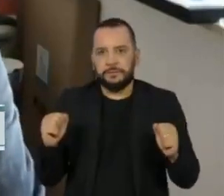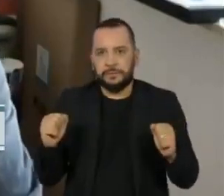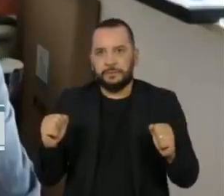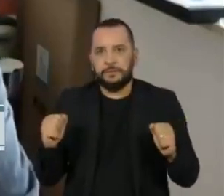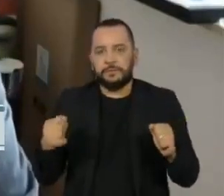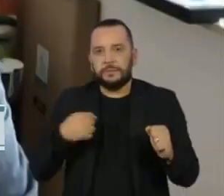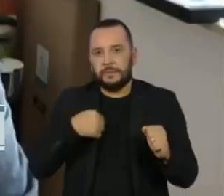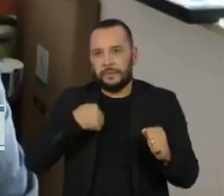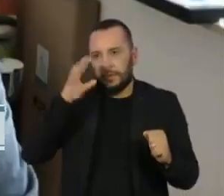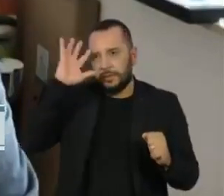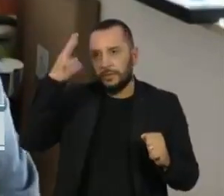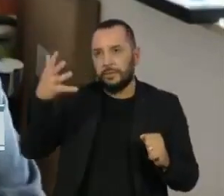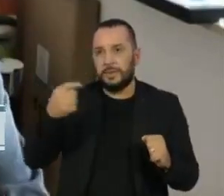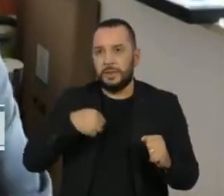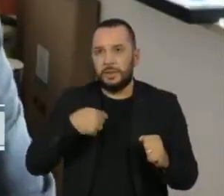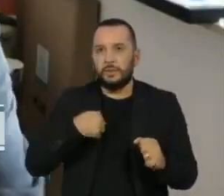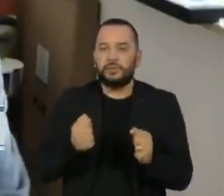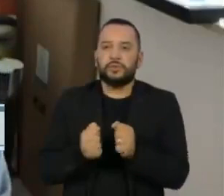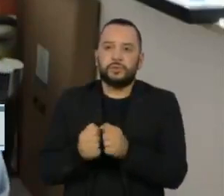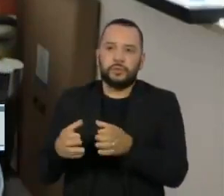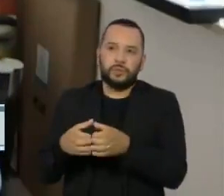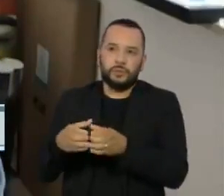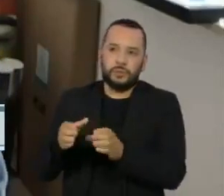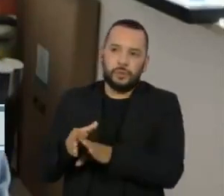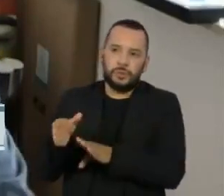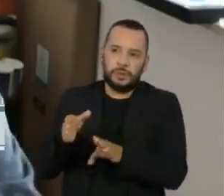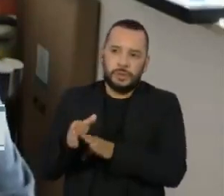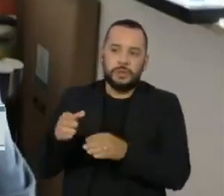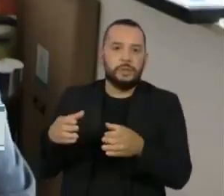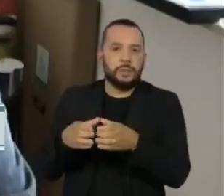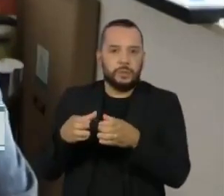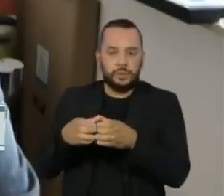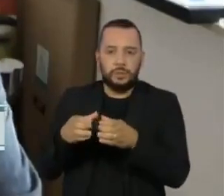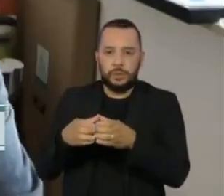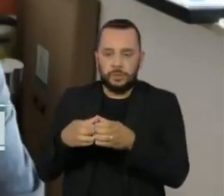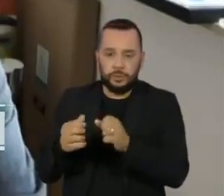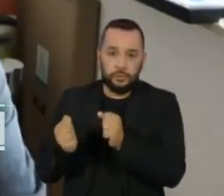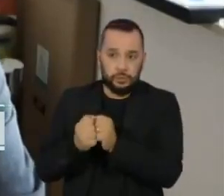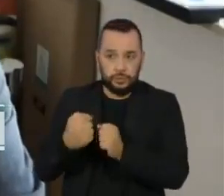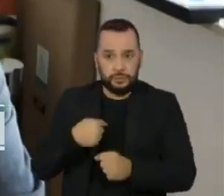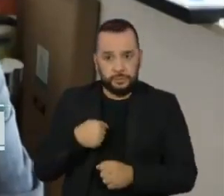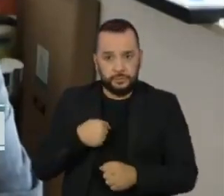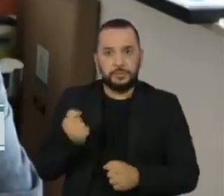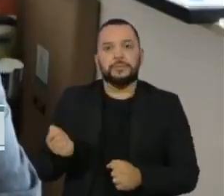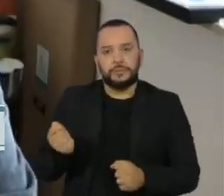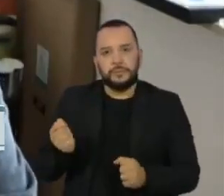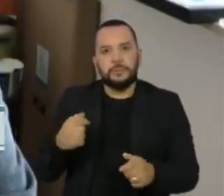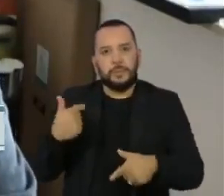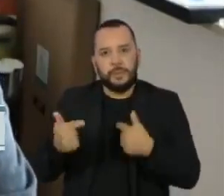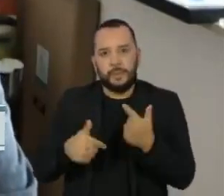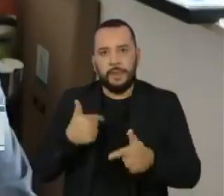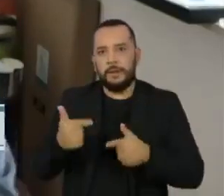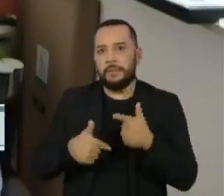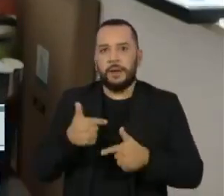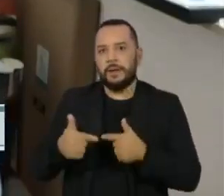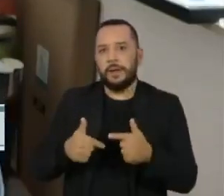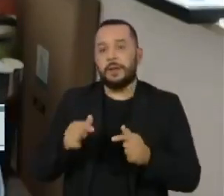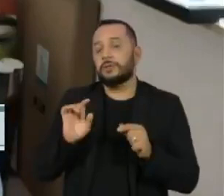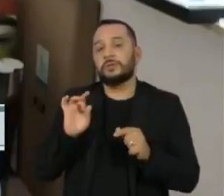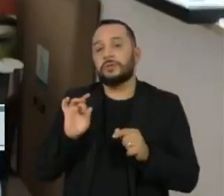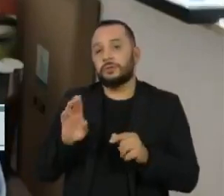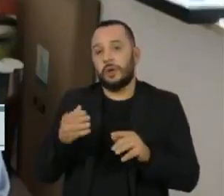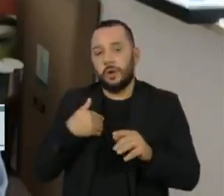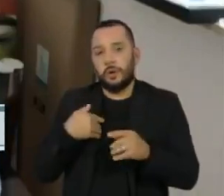eu resolvi, junto com o meu conselho, junto com o grupo que está envolvido, trabalharmos online.